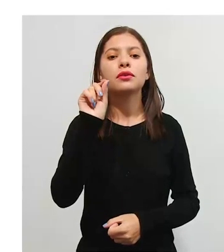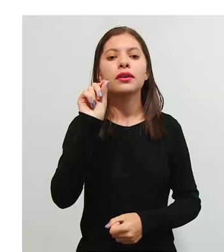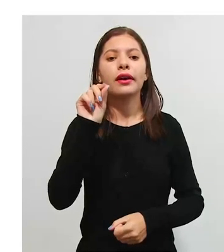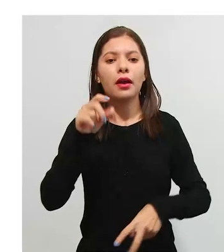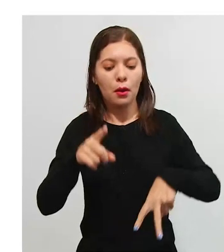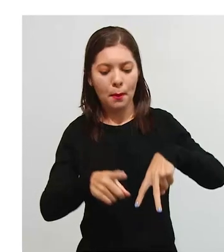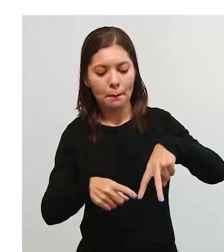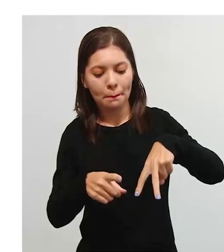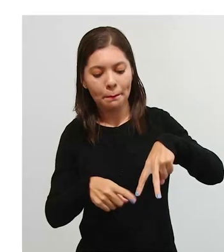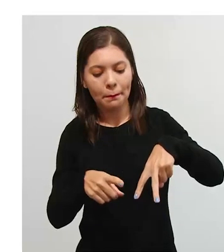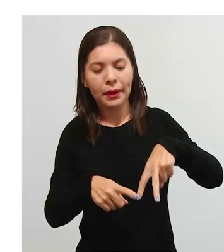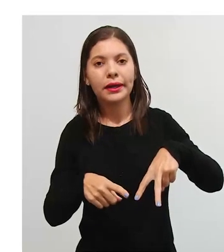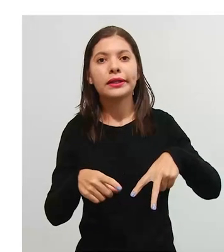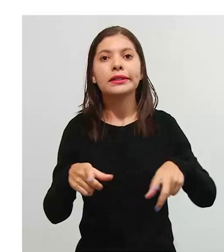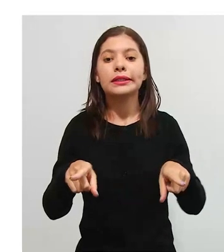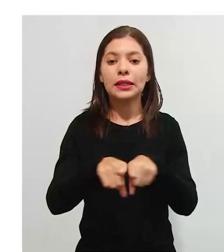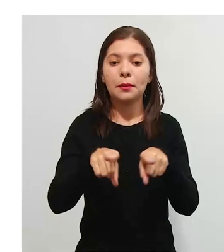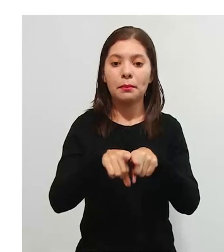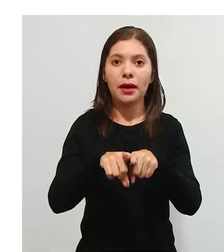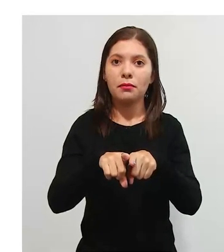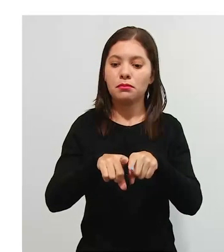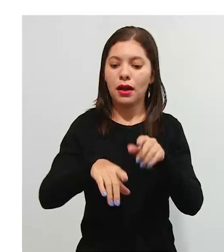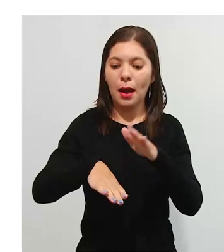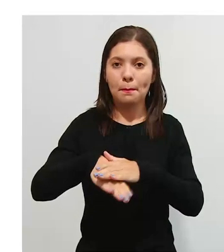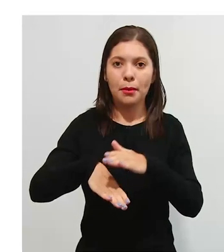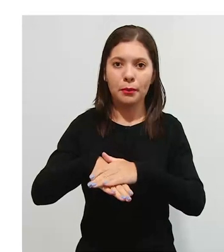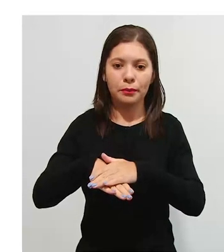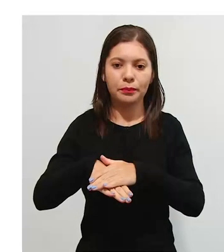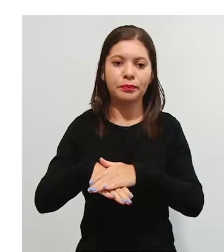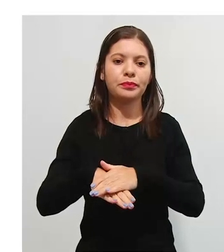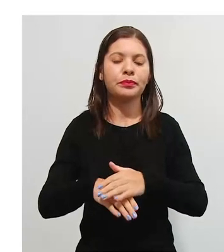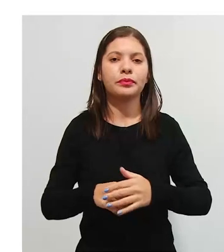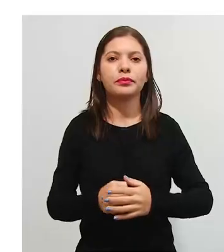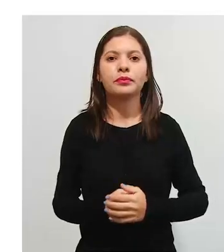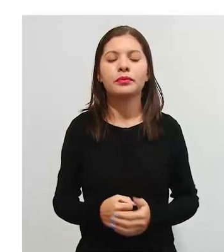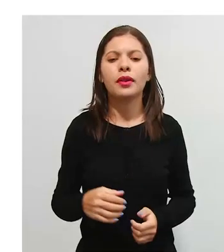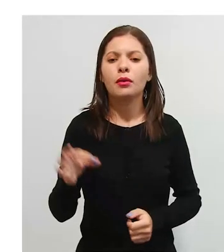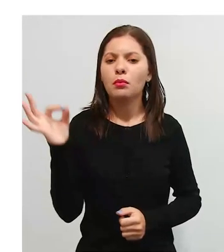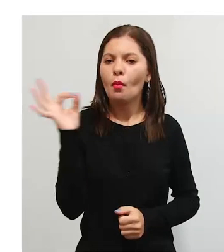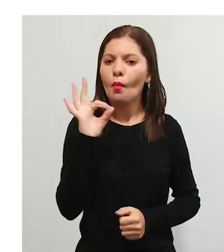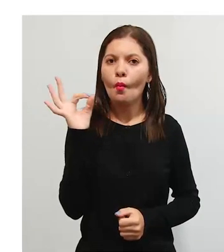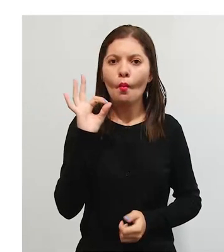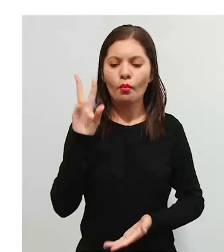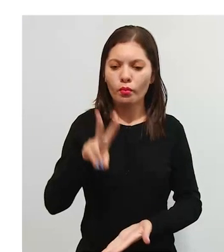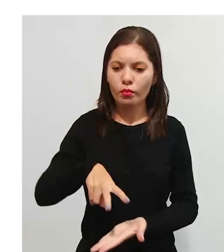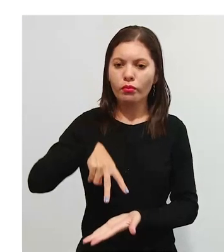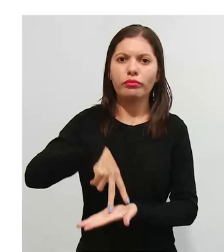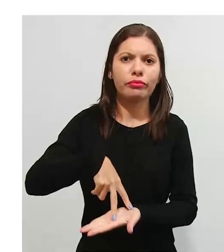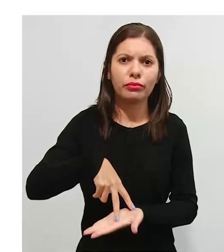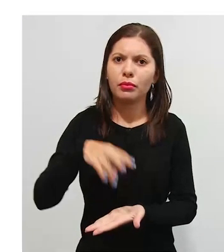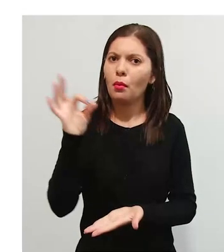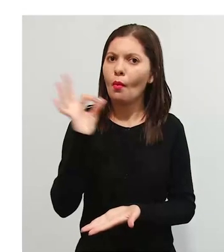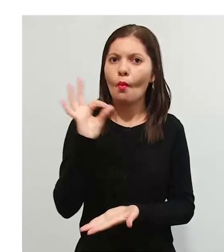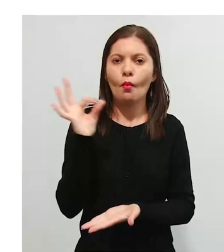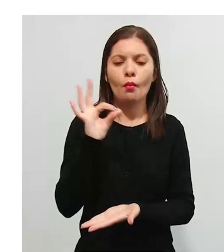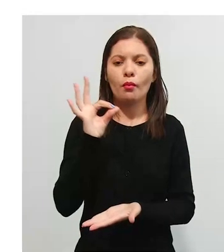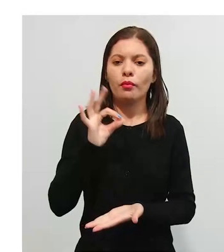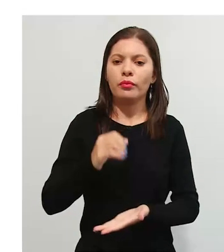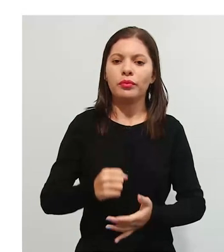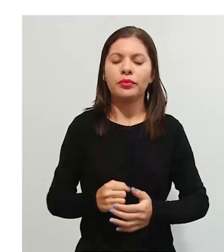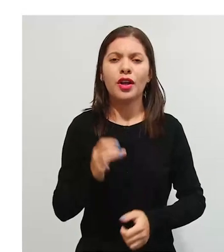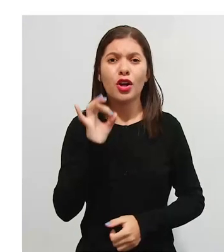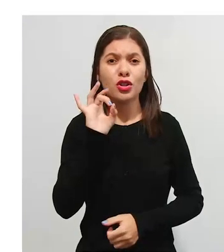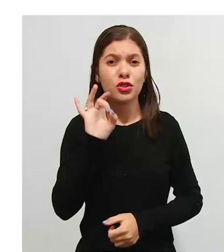para os trajetos longos e rápidos. Eram incapazes de permanecer em pé. Só se alimentavam de carne